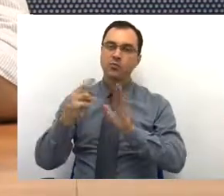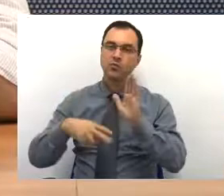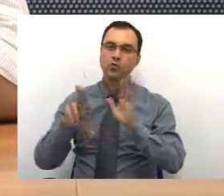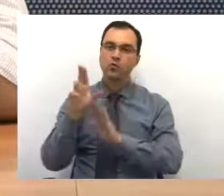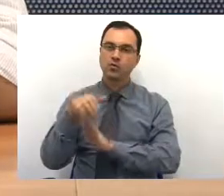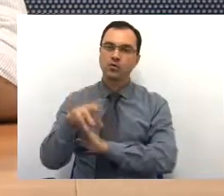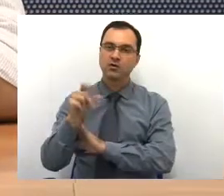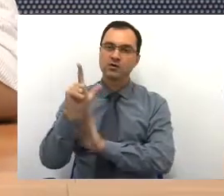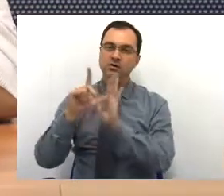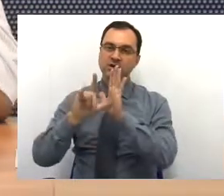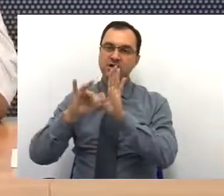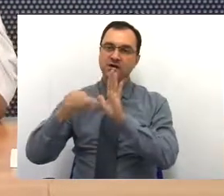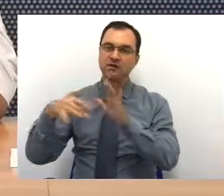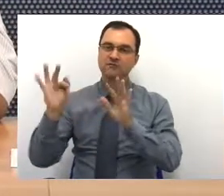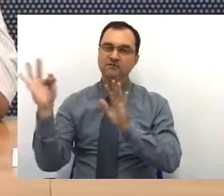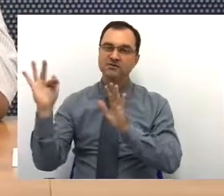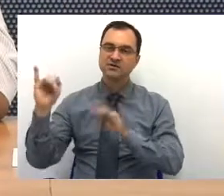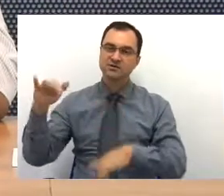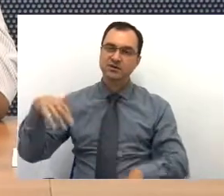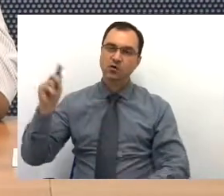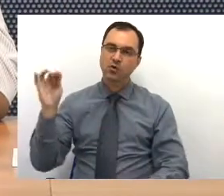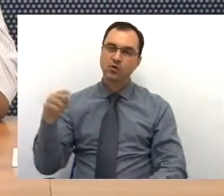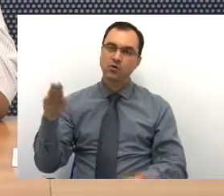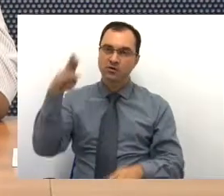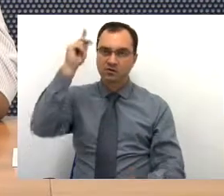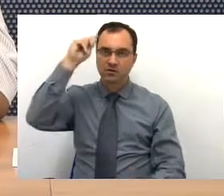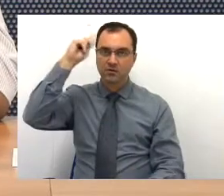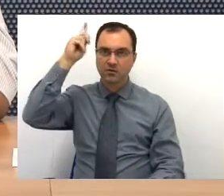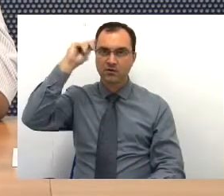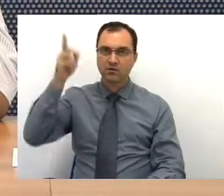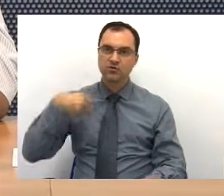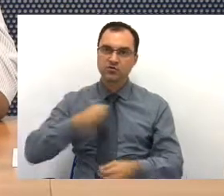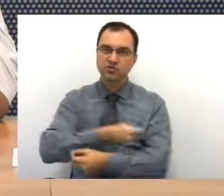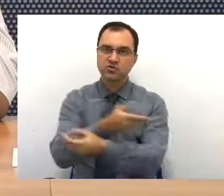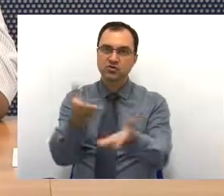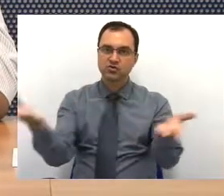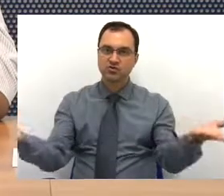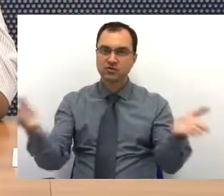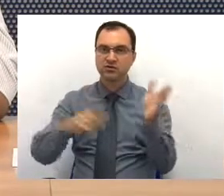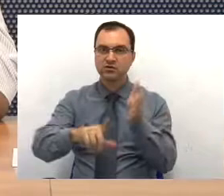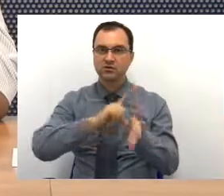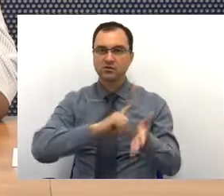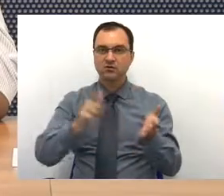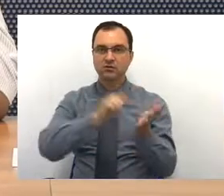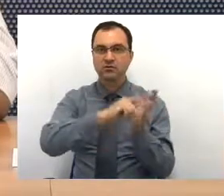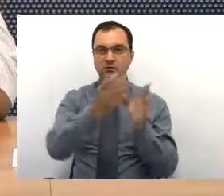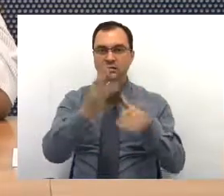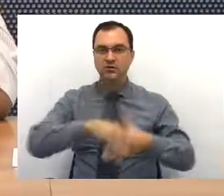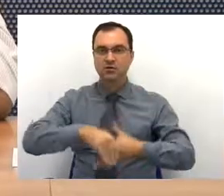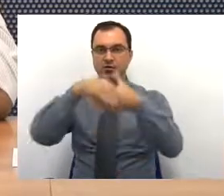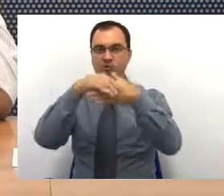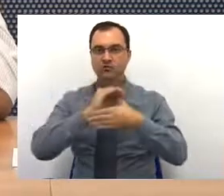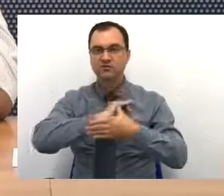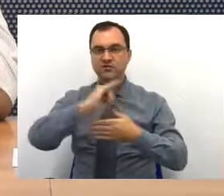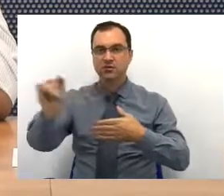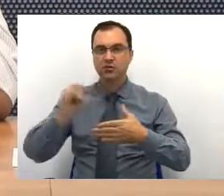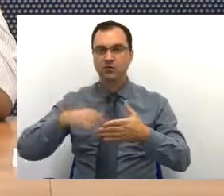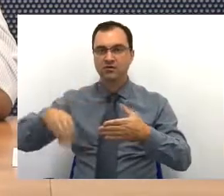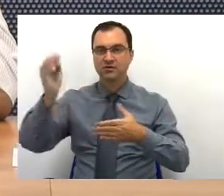48 da Lei de Responsabilidade Fiscal. O calendário das audiências públicas já foi distribuído previamente e publicado no Diário Oficial do Município.